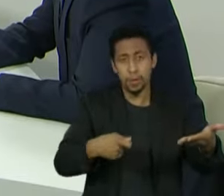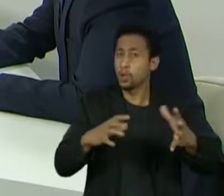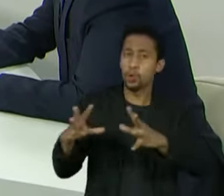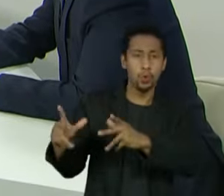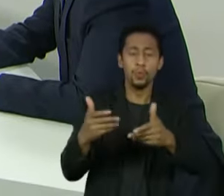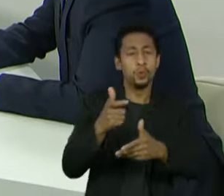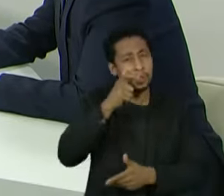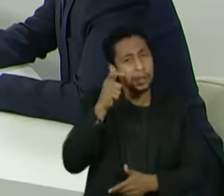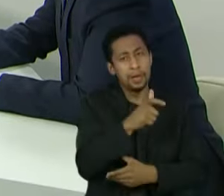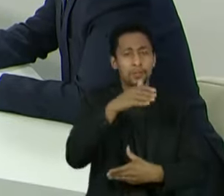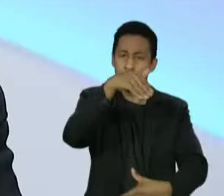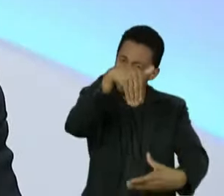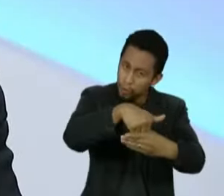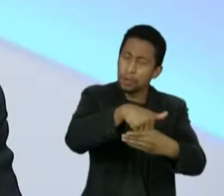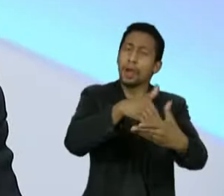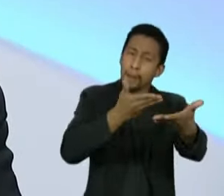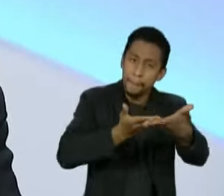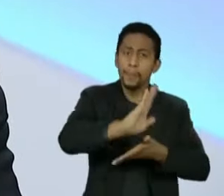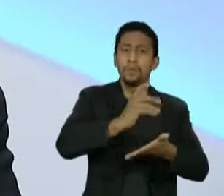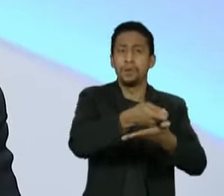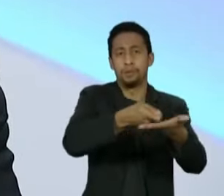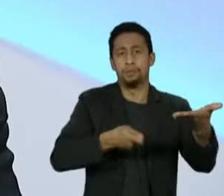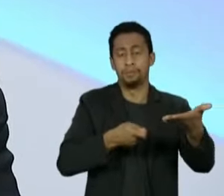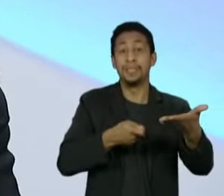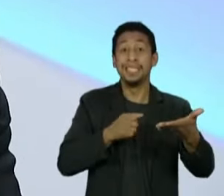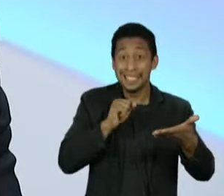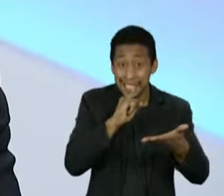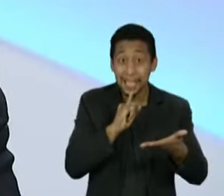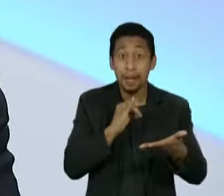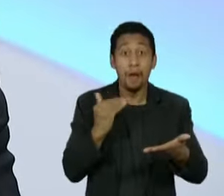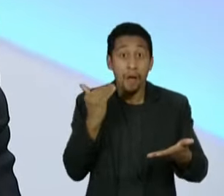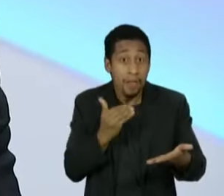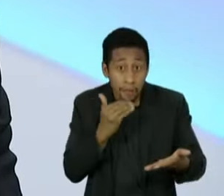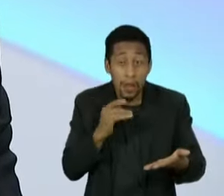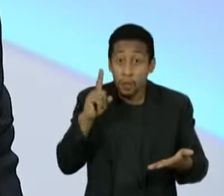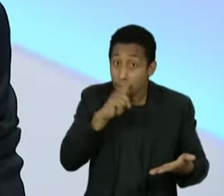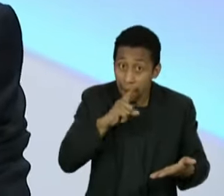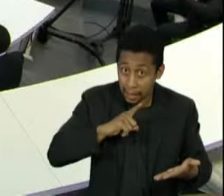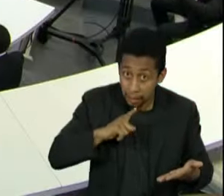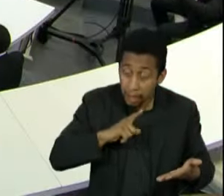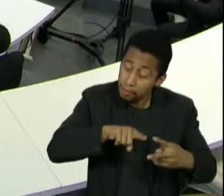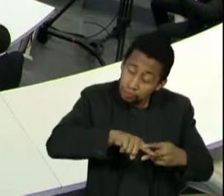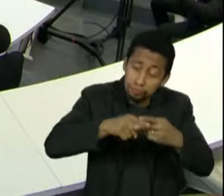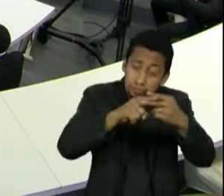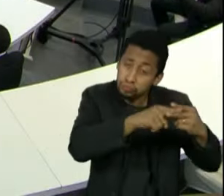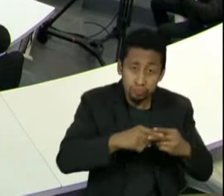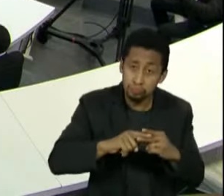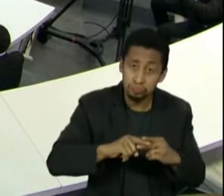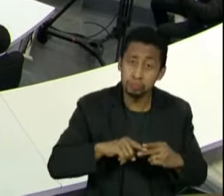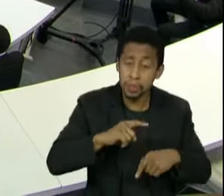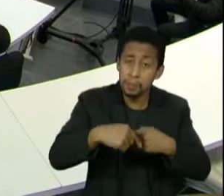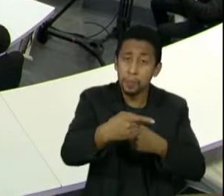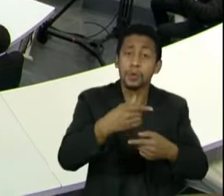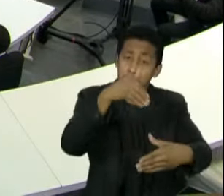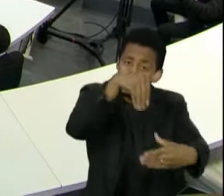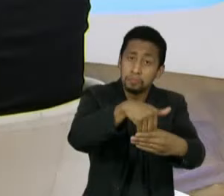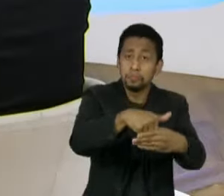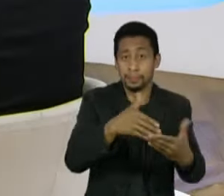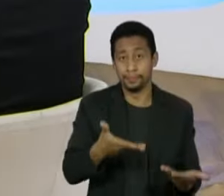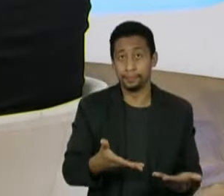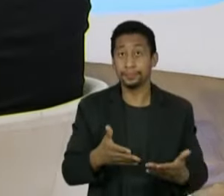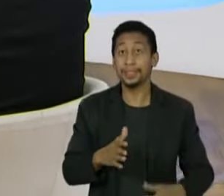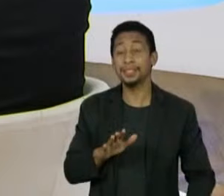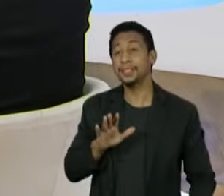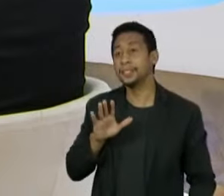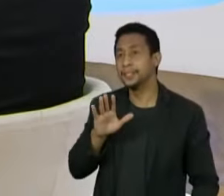aprovado. E eu acredito que eventuais falhas vão ser corrigidas sem maiores problemas. Eu só queria complementar isso porque, na verdade, eu tenho uma